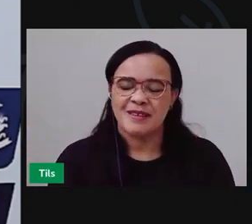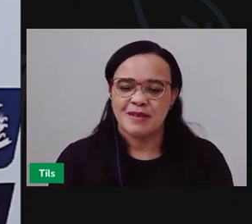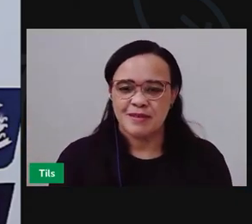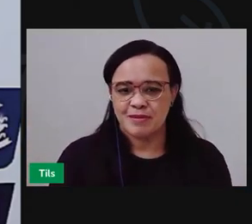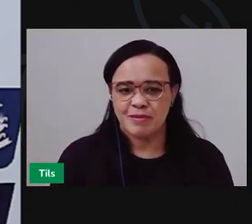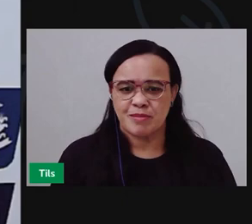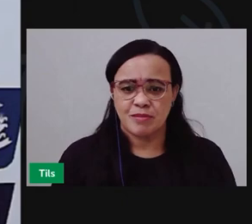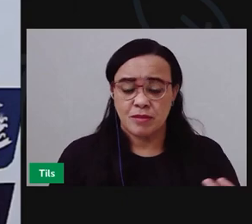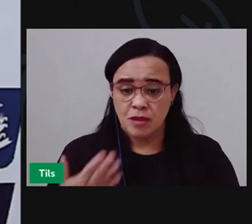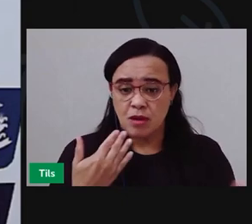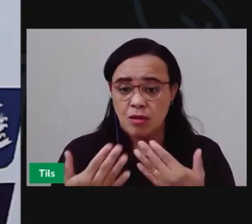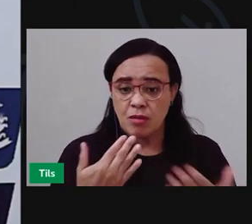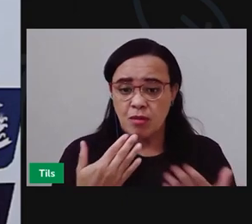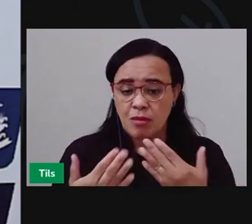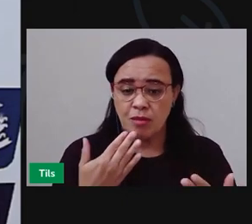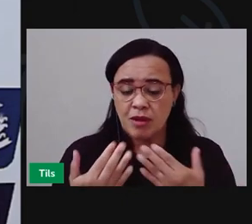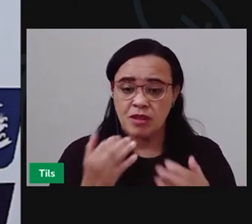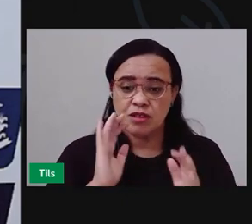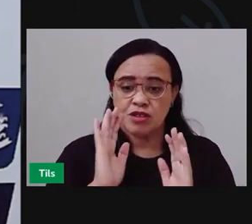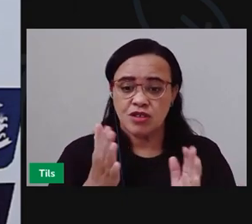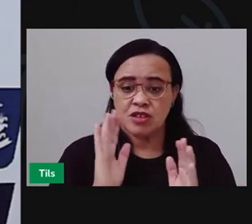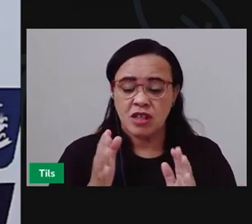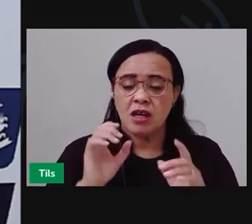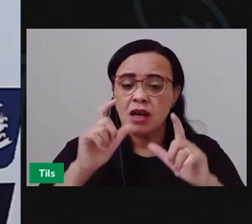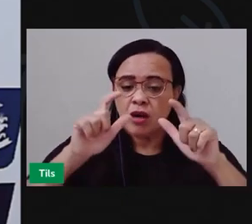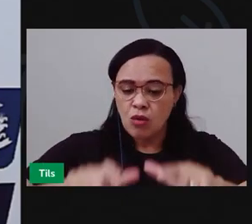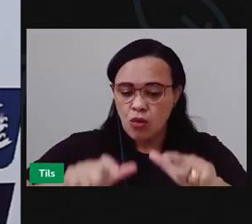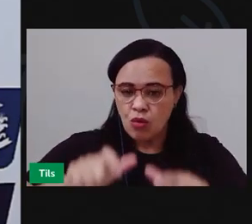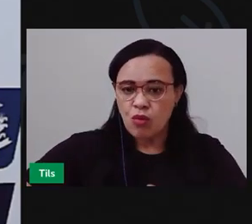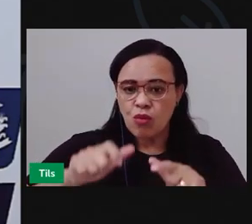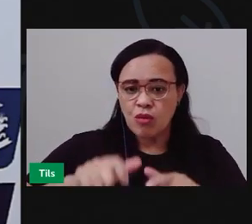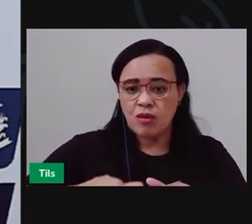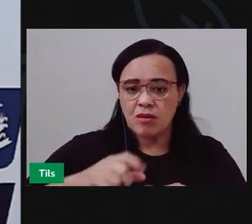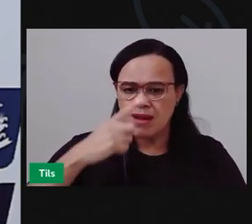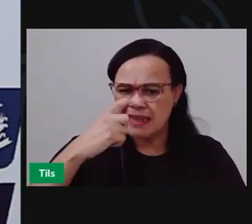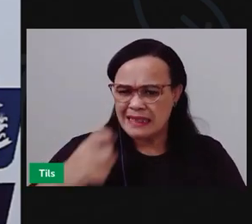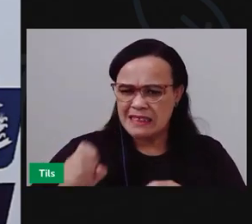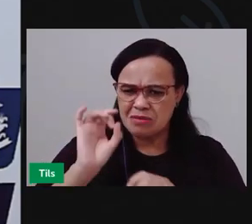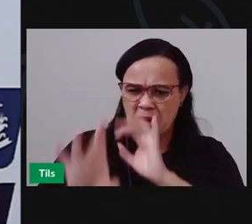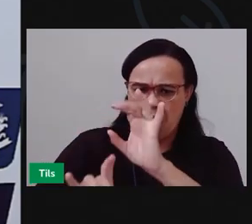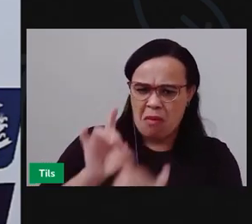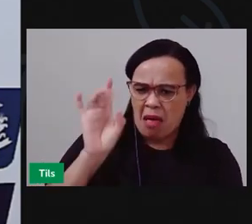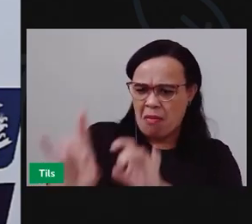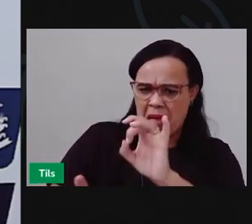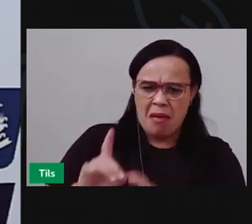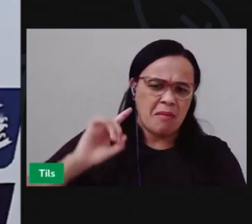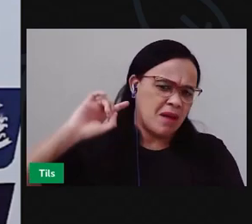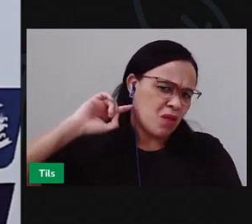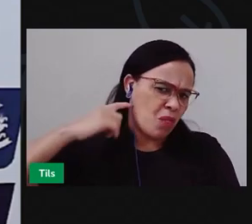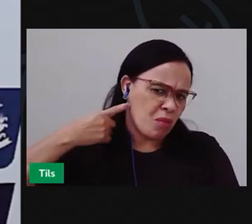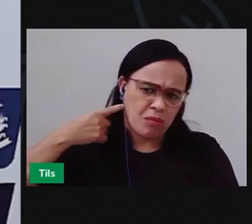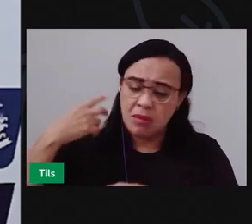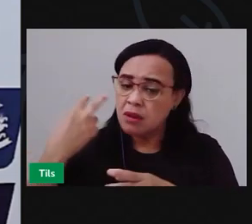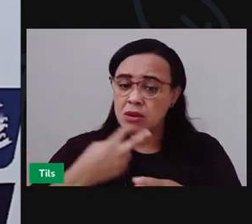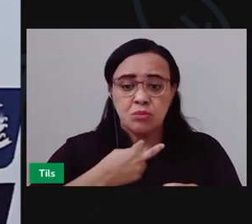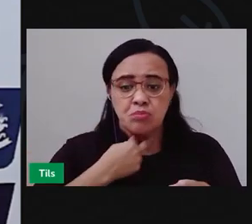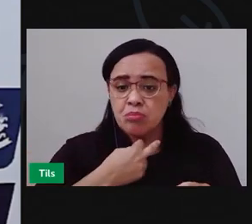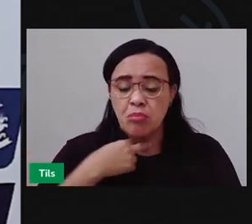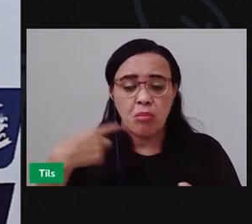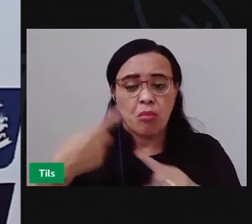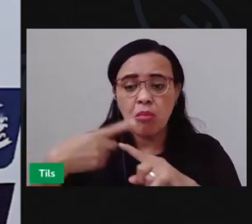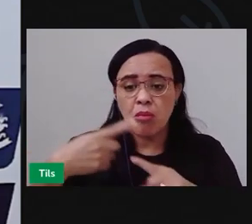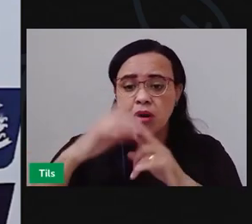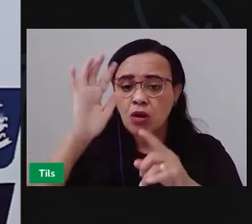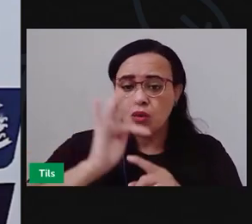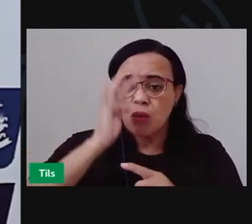descarte de lixo no lugar errado, ele pode trazer inúmeros riscos, prejuízos, tanto para